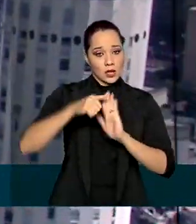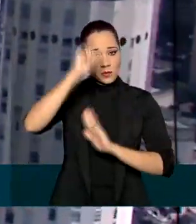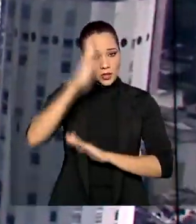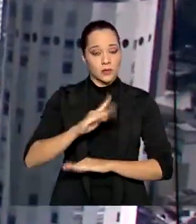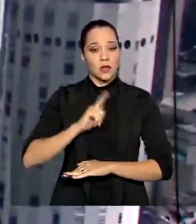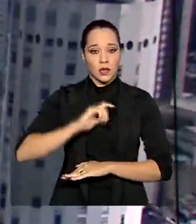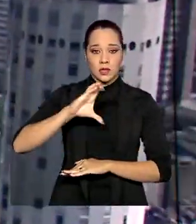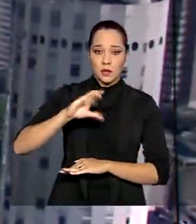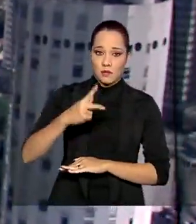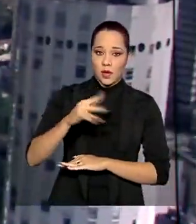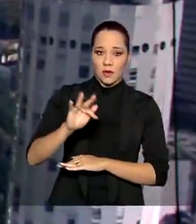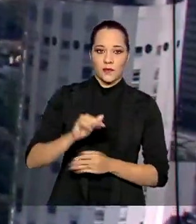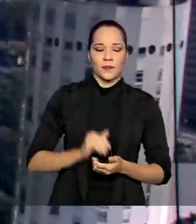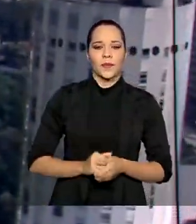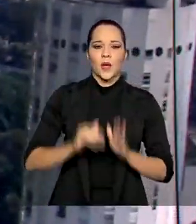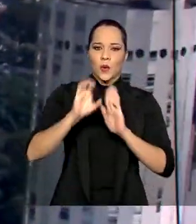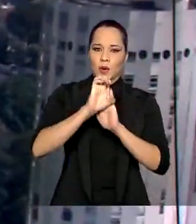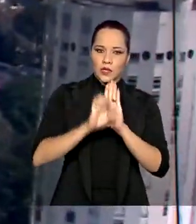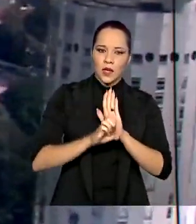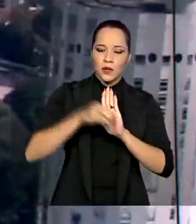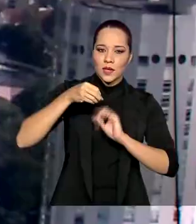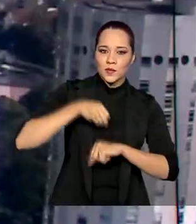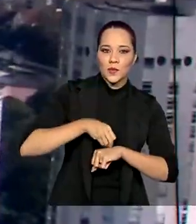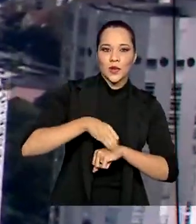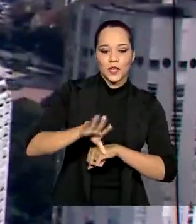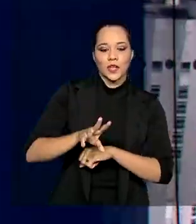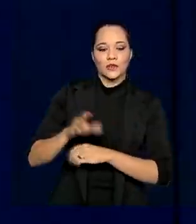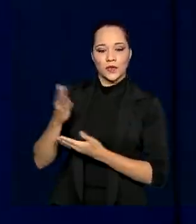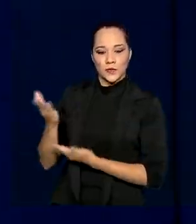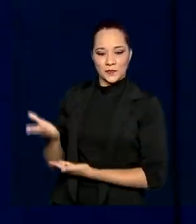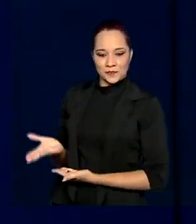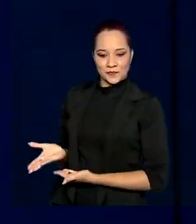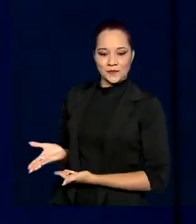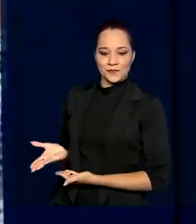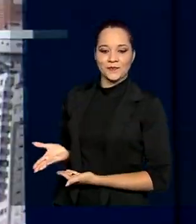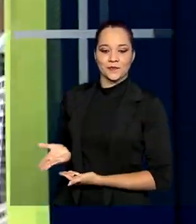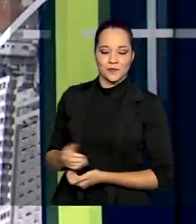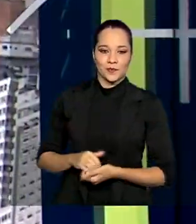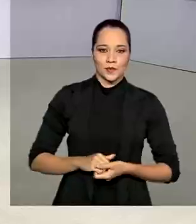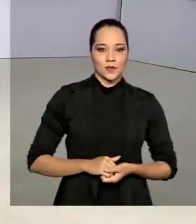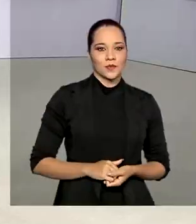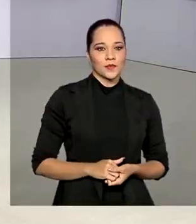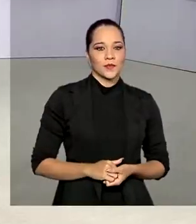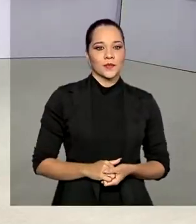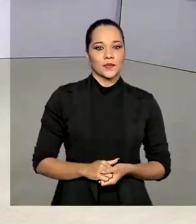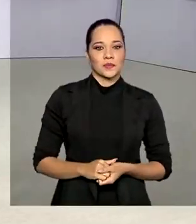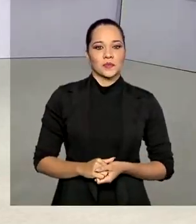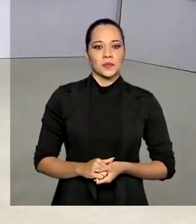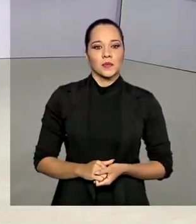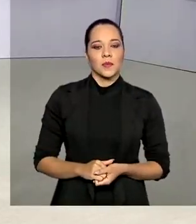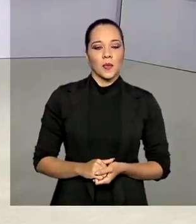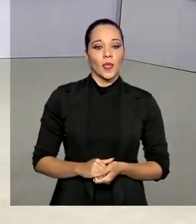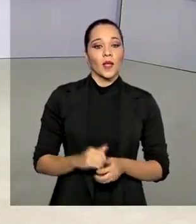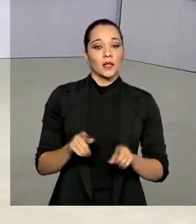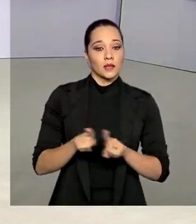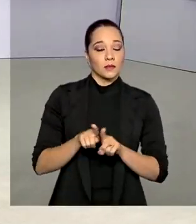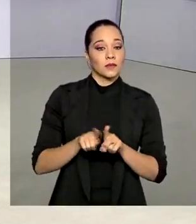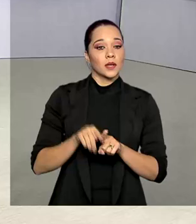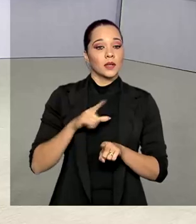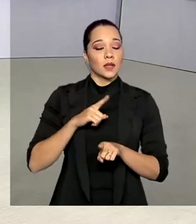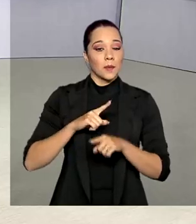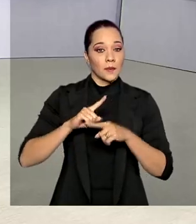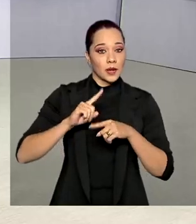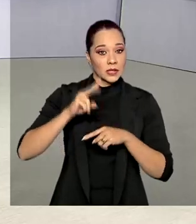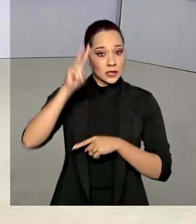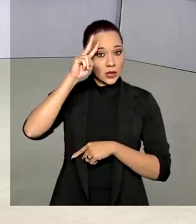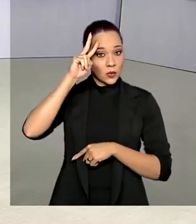CPF. O edital está disponível no portal inep.gov.br. Está previsto para a